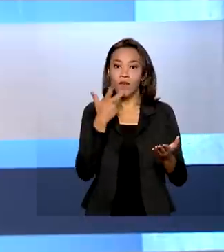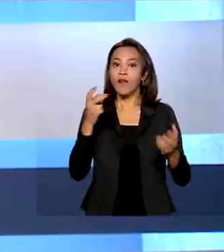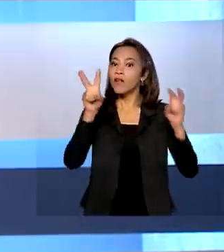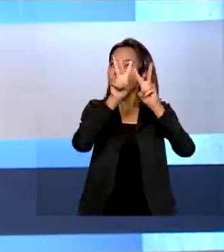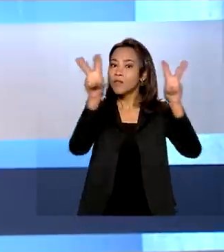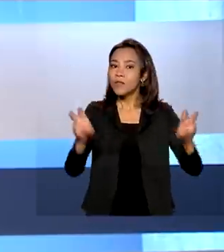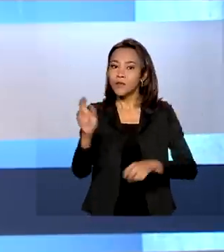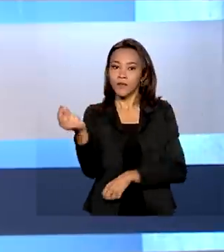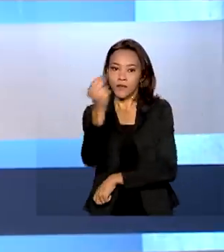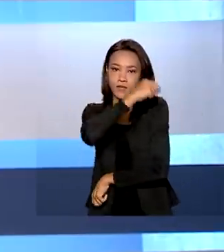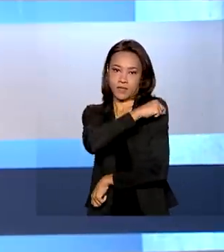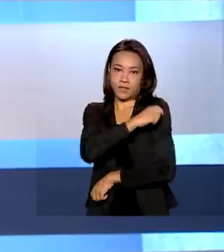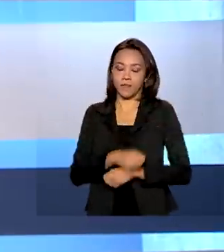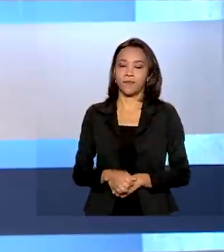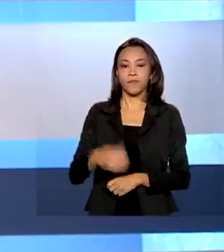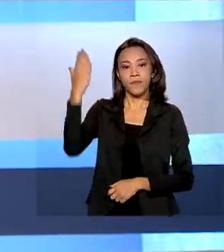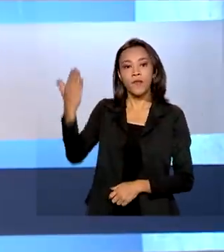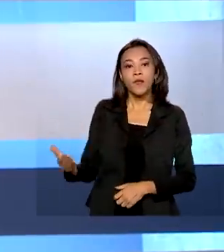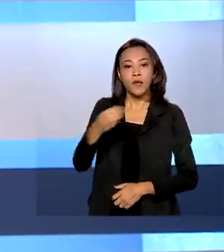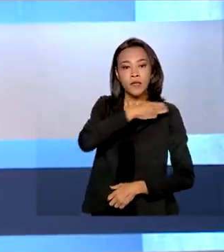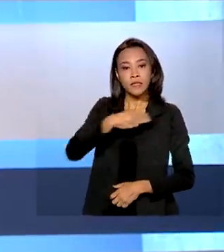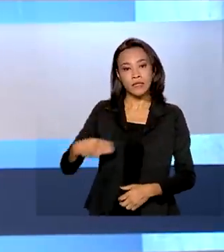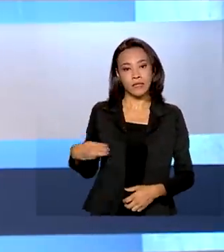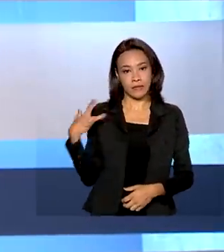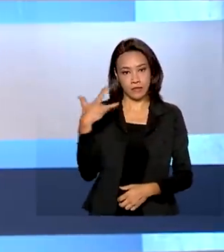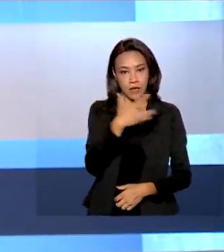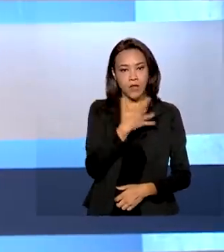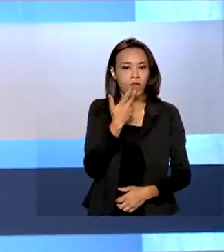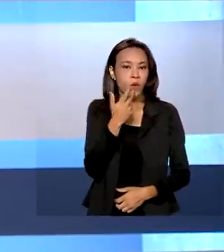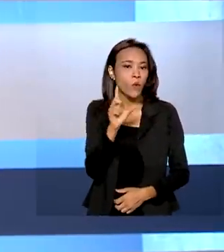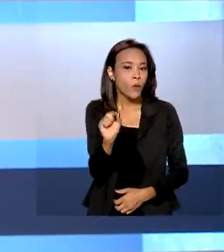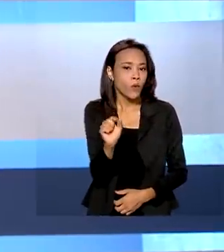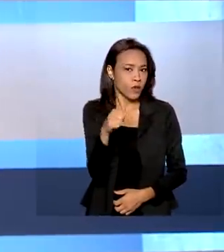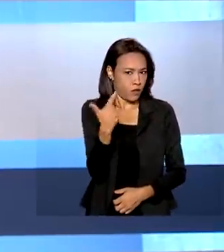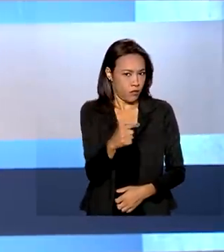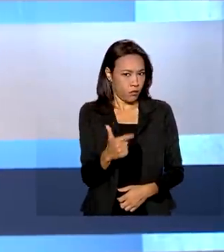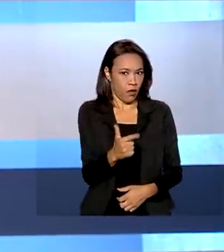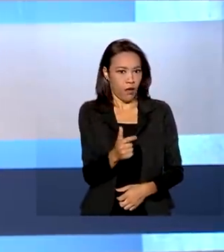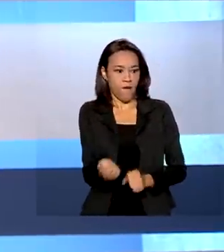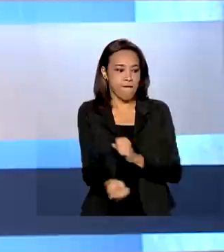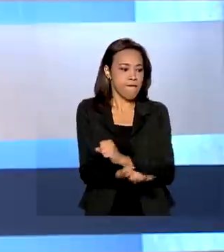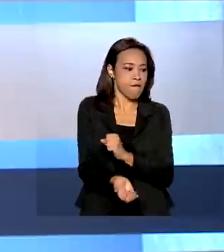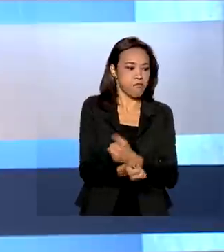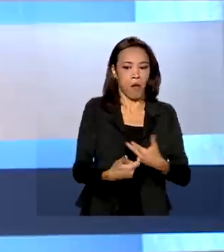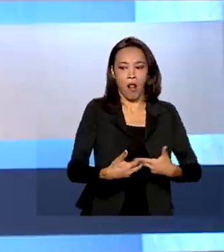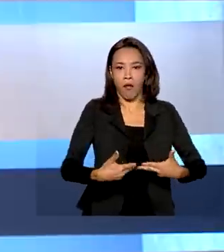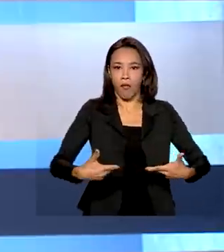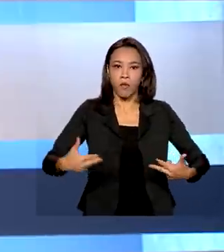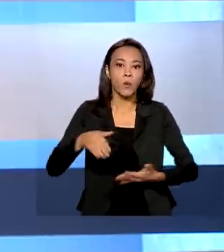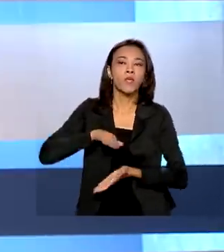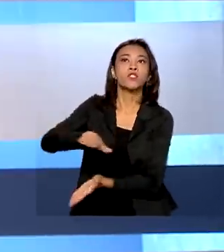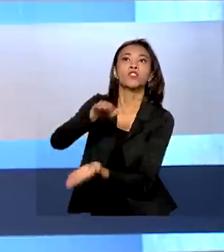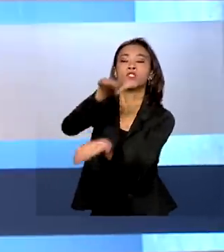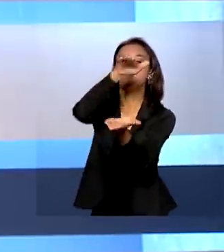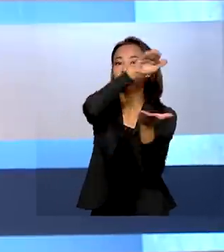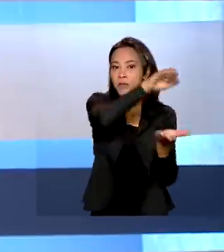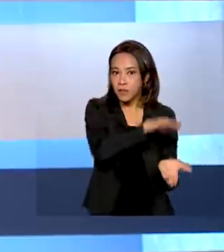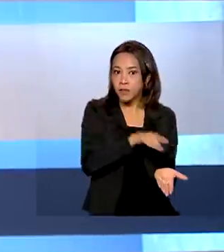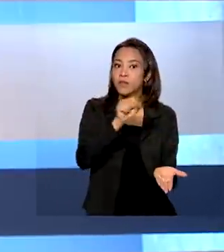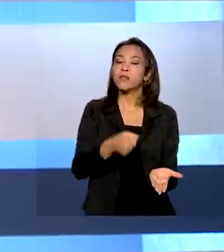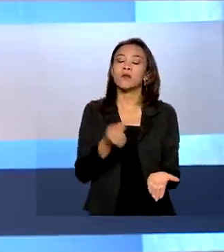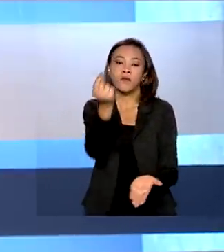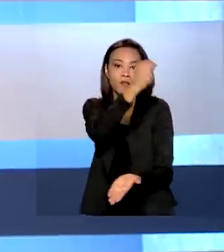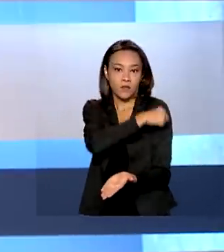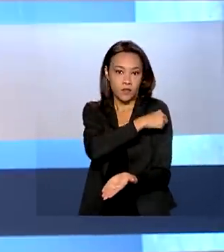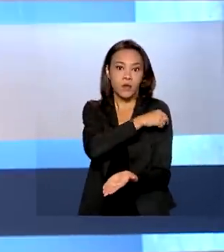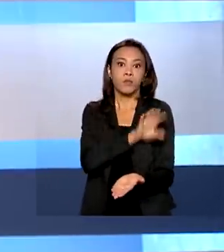vacinação. ministro da Saúde disse que não existem irregularidades no processo de distribuição de doses contra a Covid-19